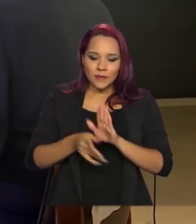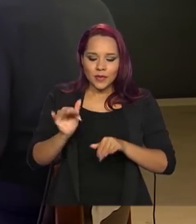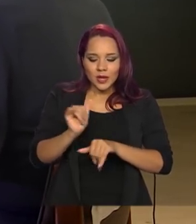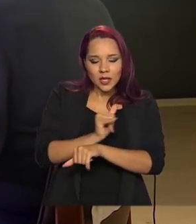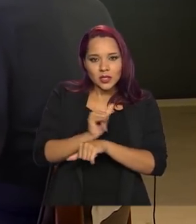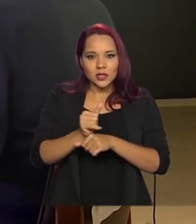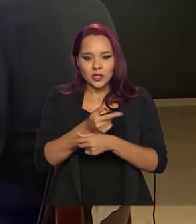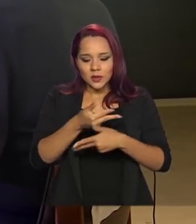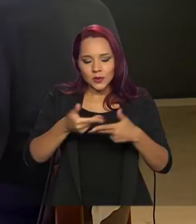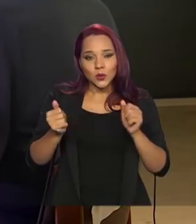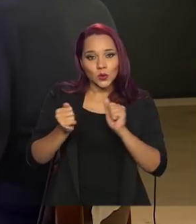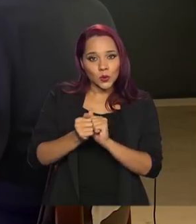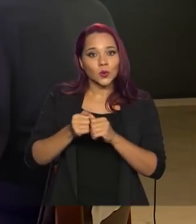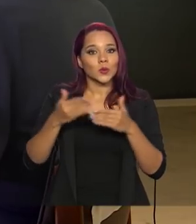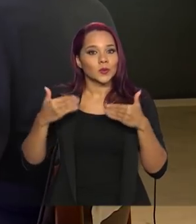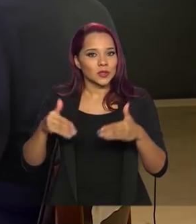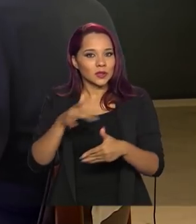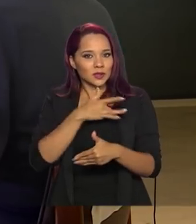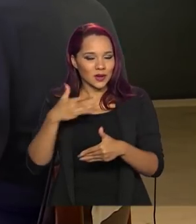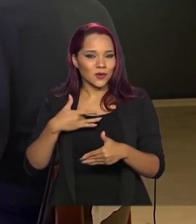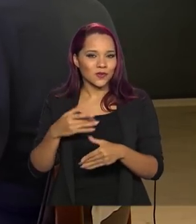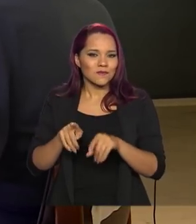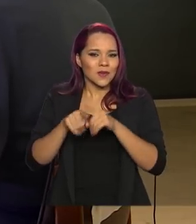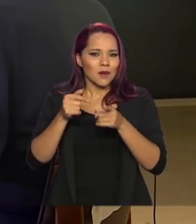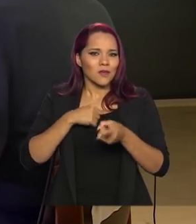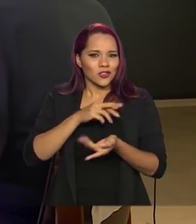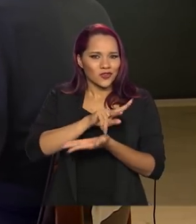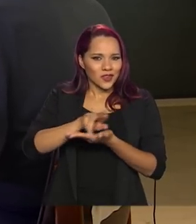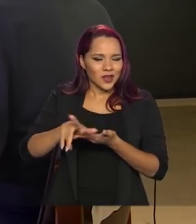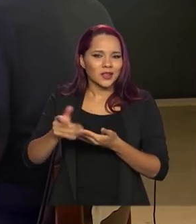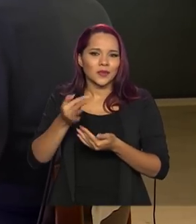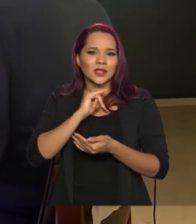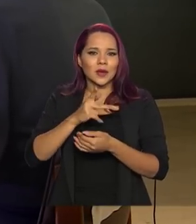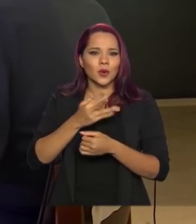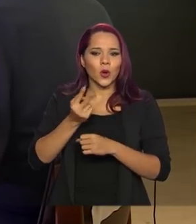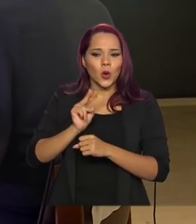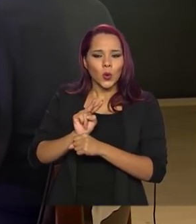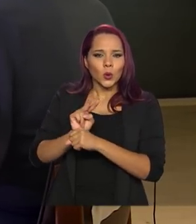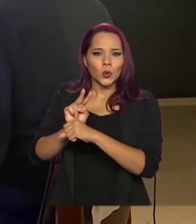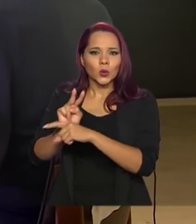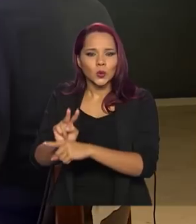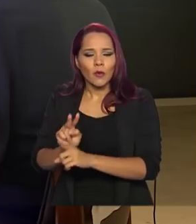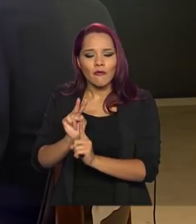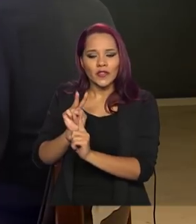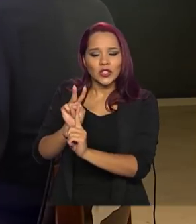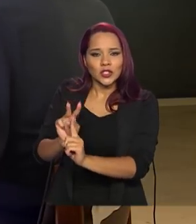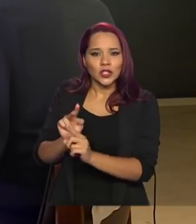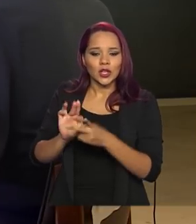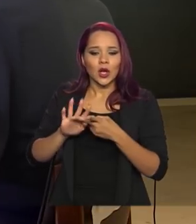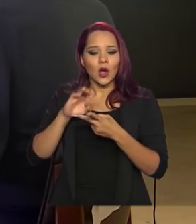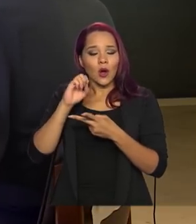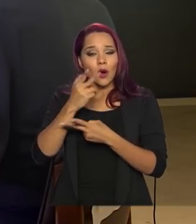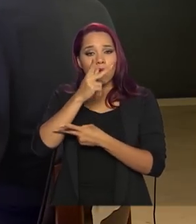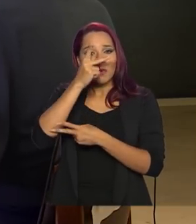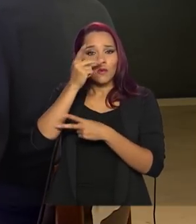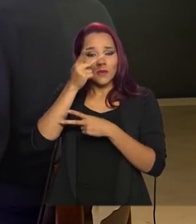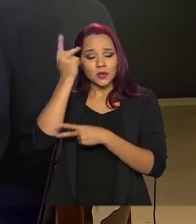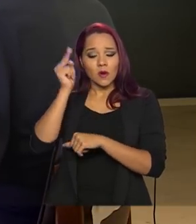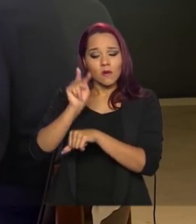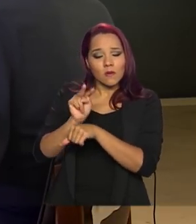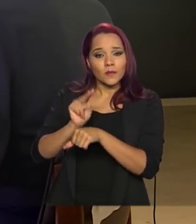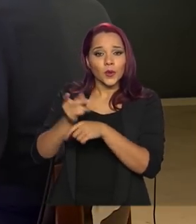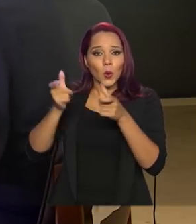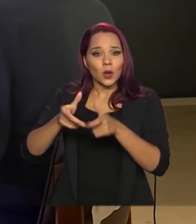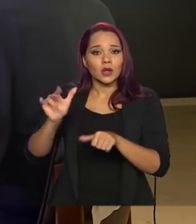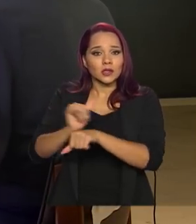Ministério da Saúde. Mas isso pode envolver uma série de ações, como escoltas, como guardas de locais estratégicos para